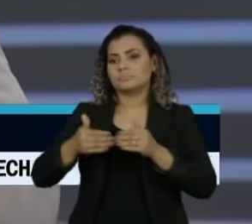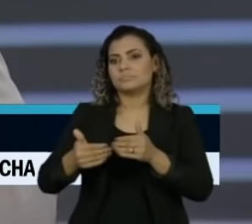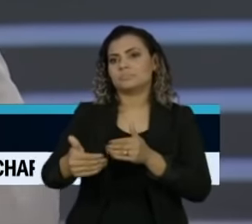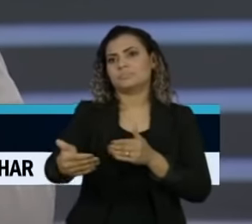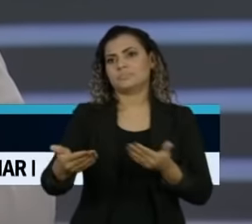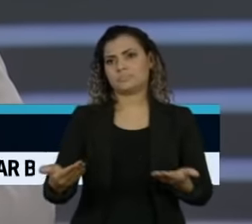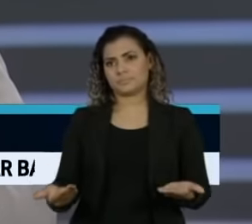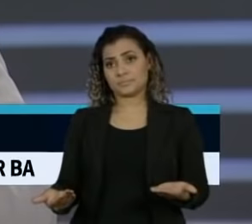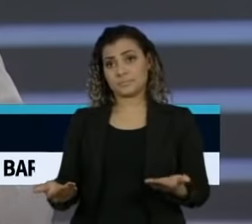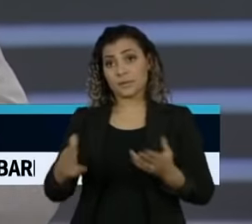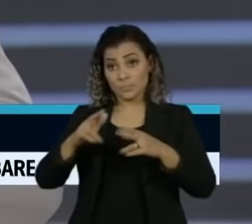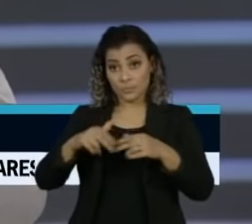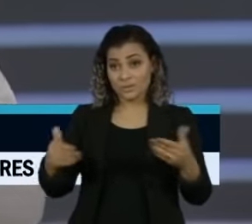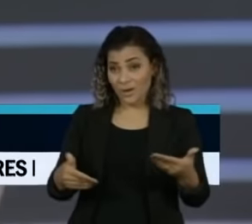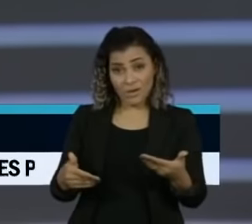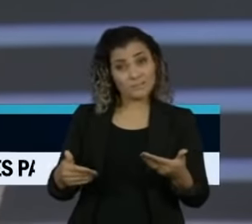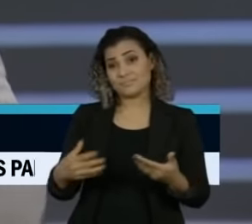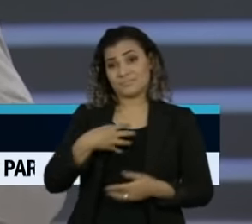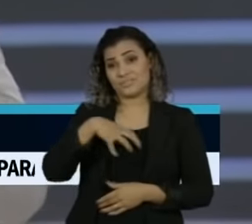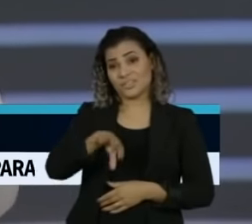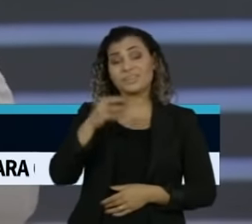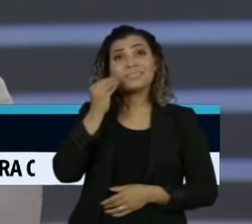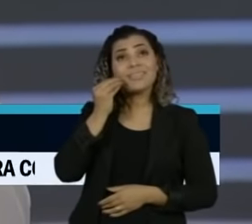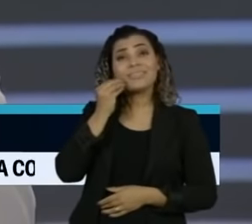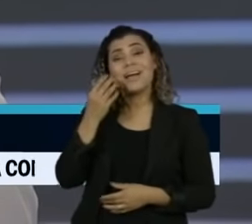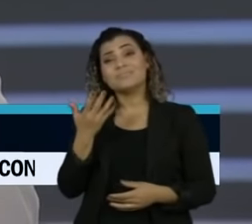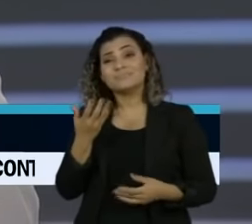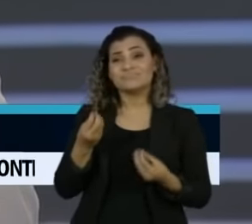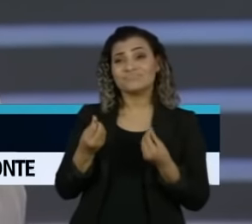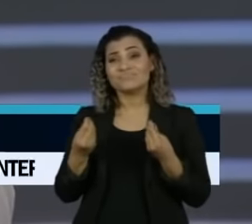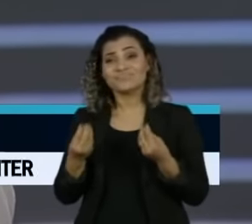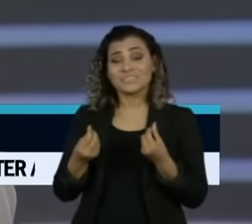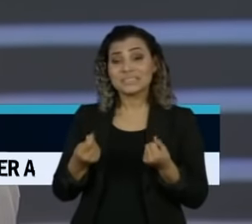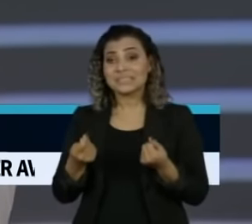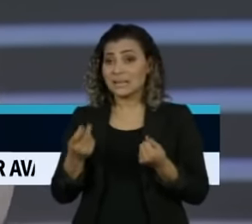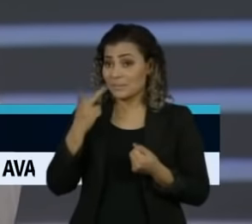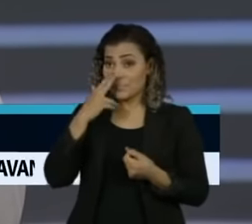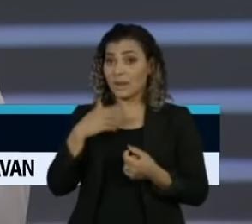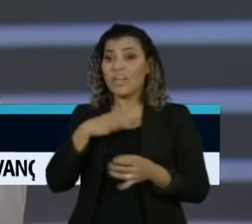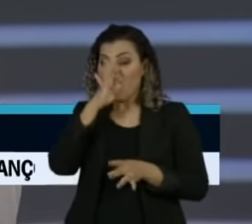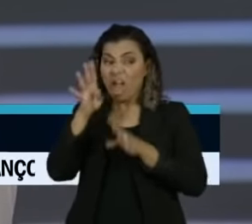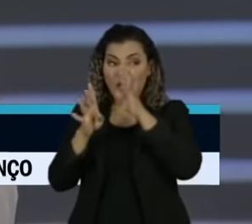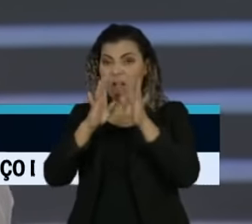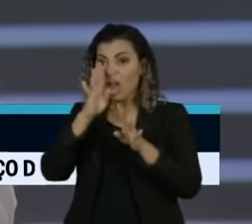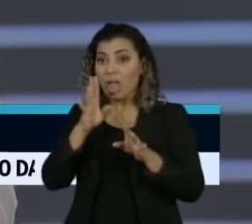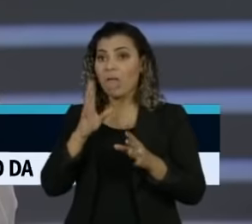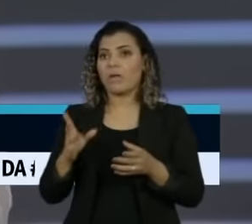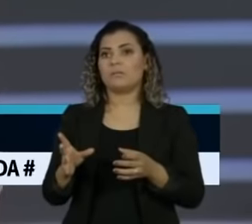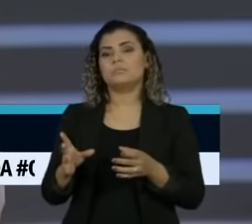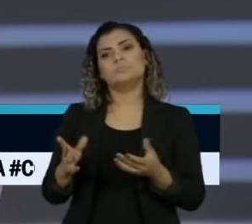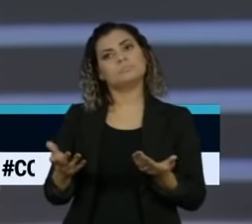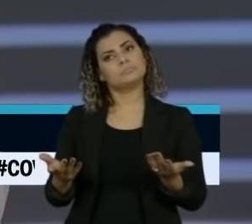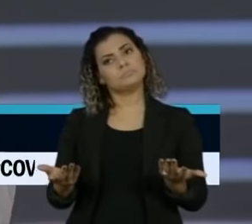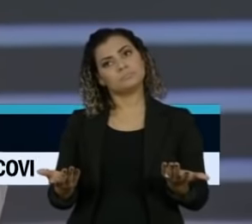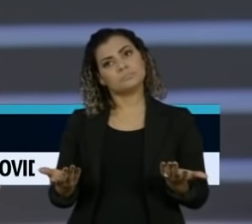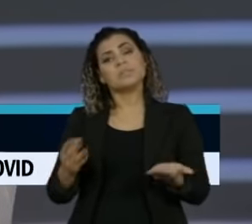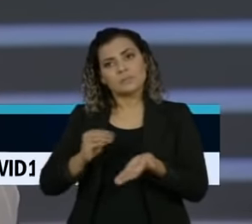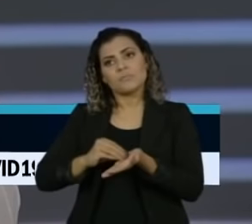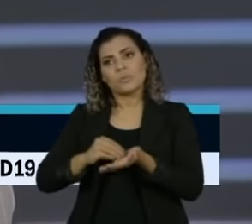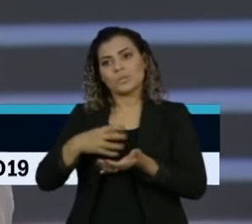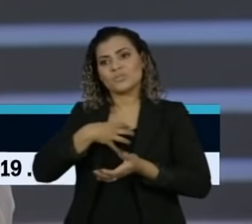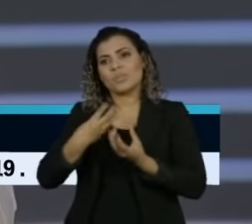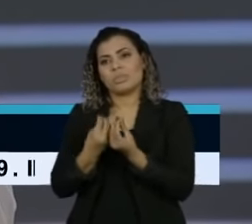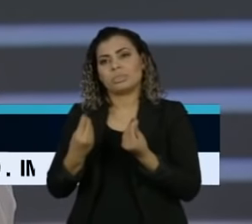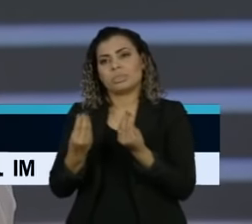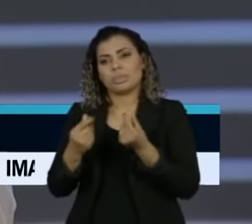Então, como é de afogadilho, como é uma tentativa de fechar uma torneira, então está se faltando, está faltando esse olhar de